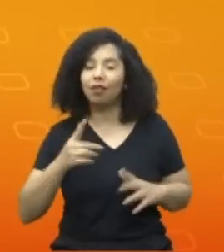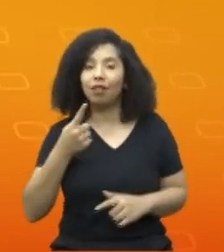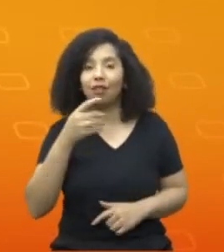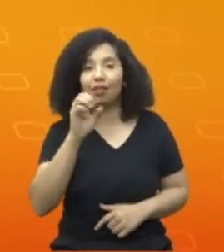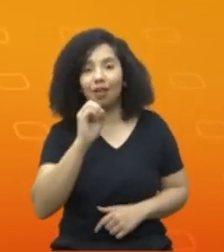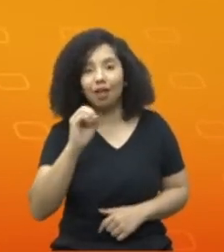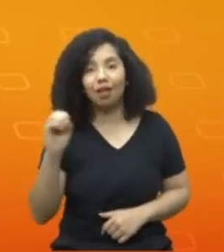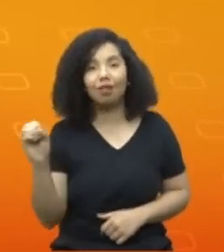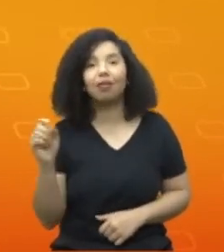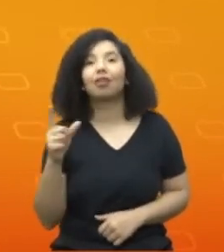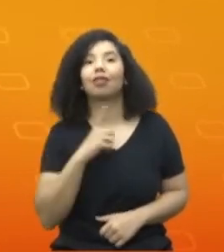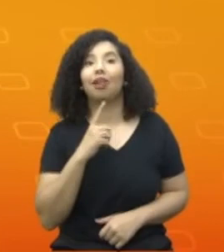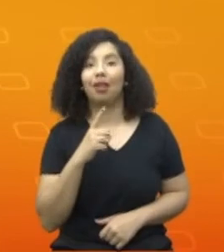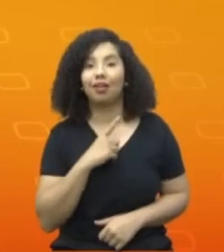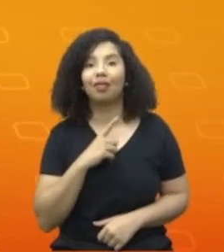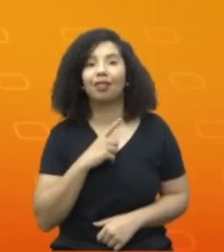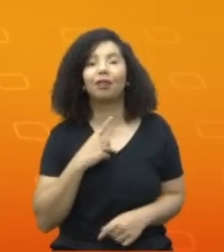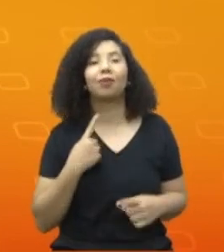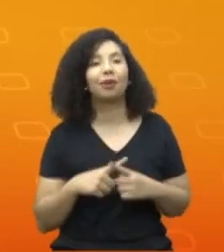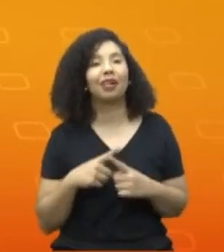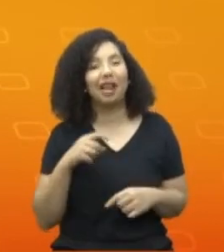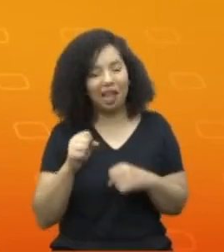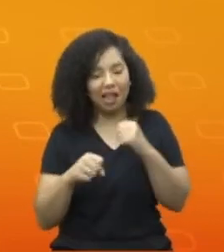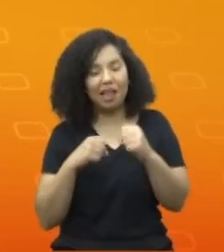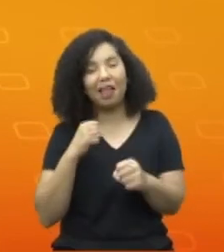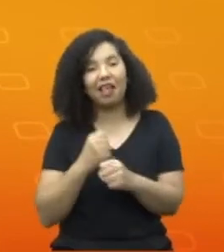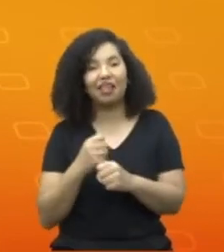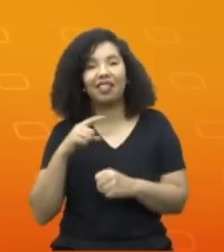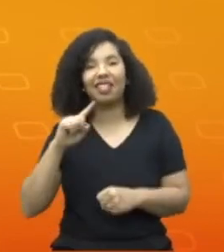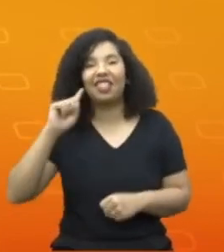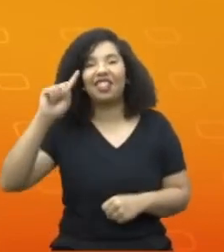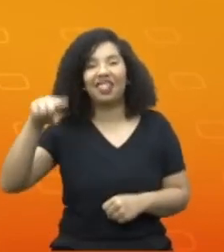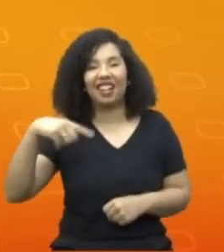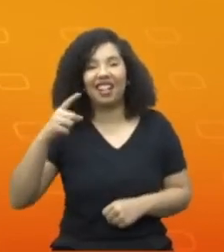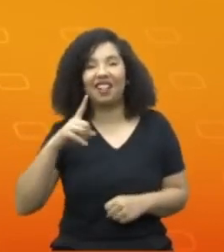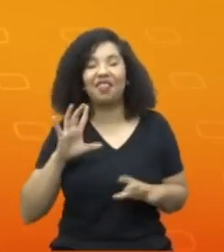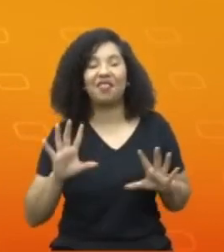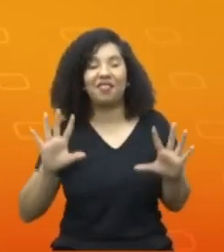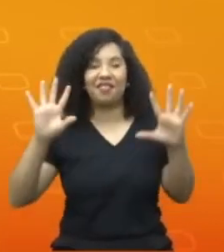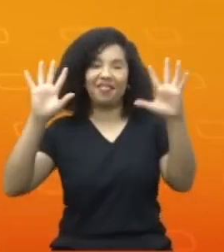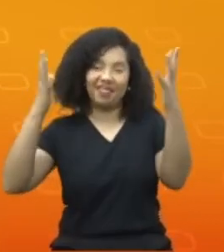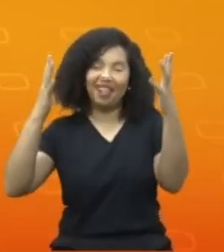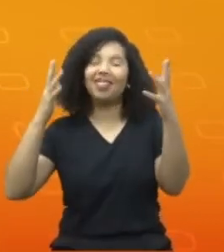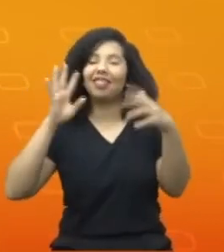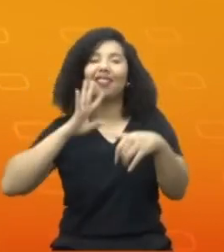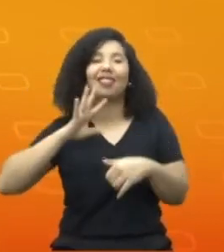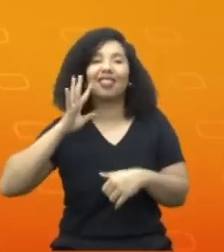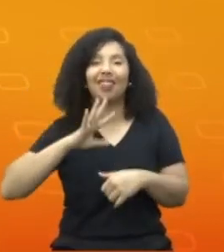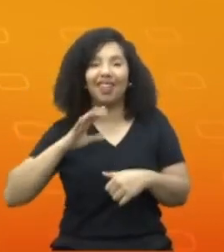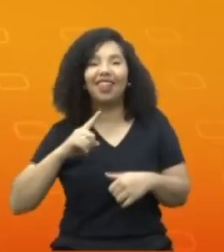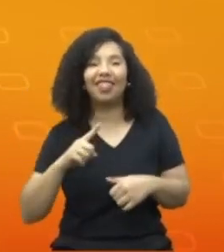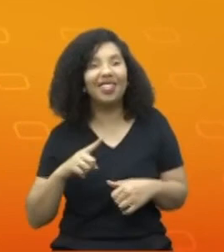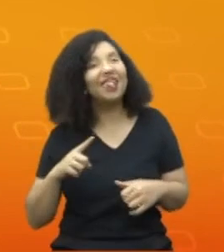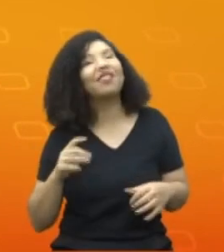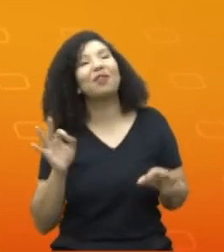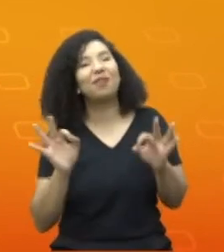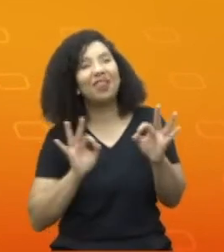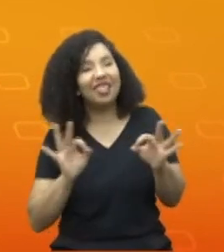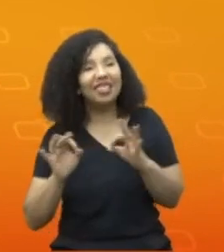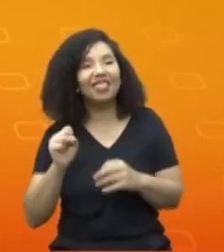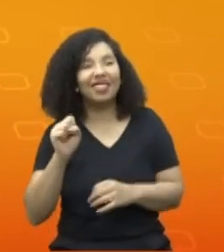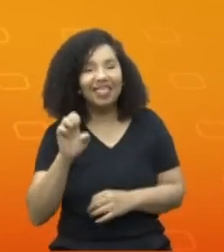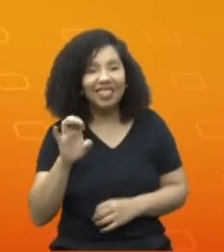e que ano que vem a gente vai fazer uma festa muito bacana para celebrar os 100 anos de rádio. E vamos organizar uma sede para